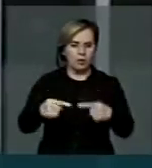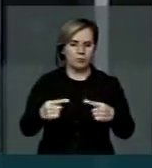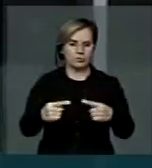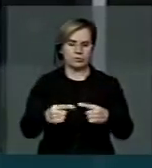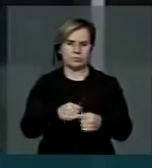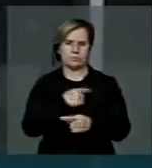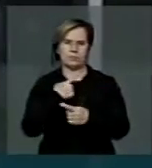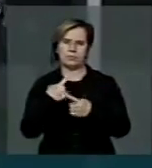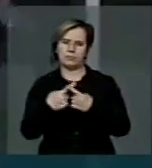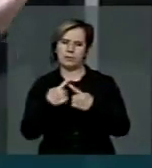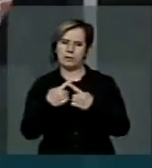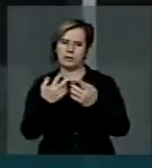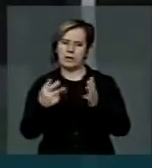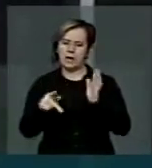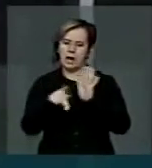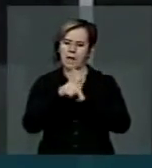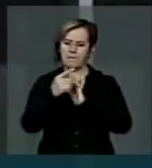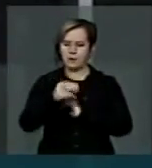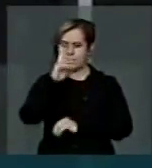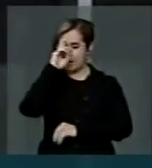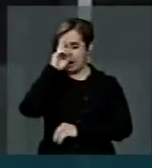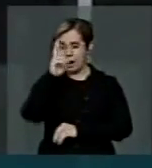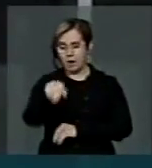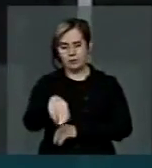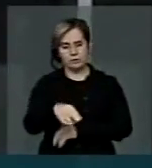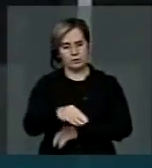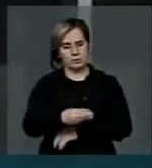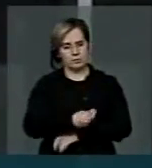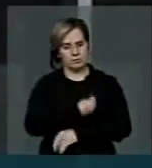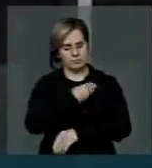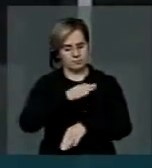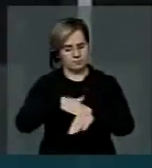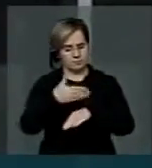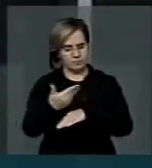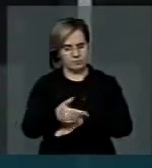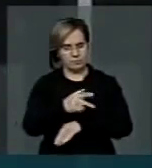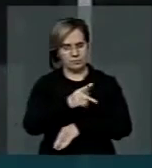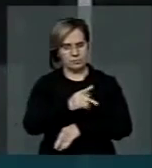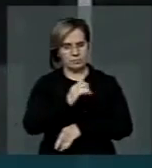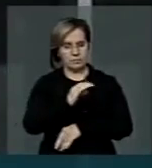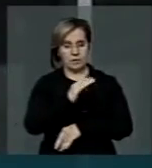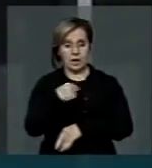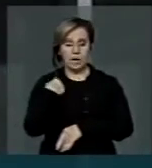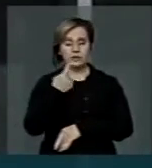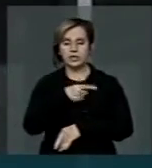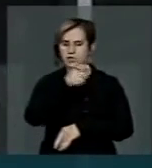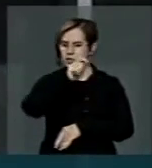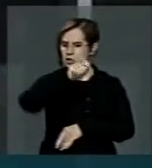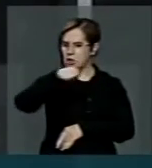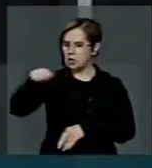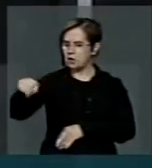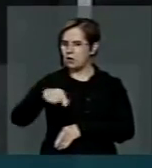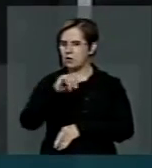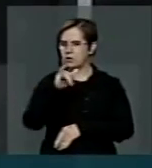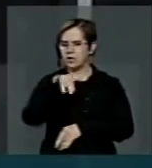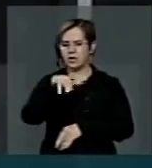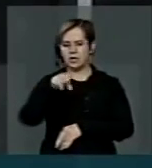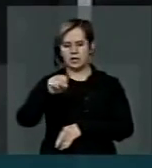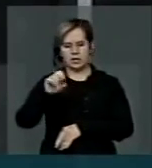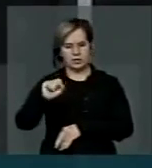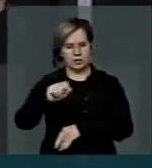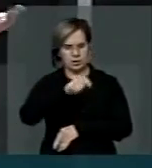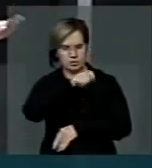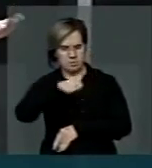razão de ser, a gente recolhe INSS, senhores deputados, a gente recolhe